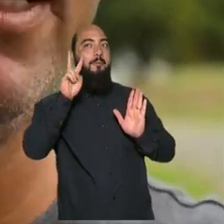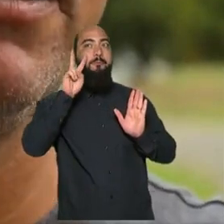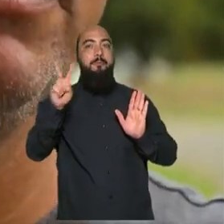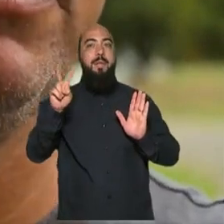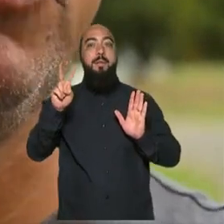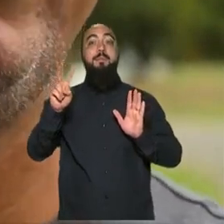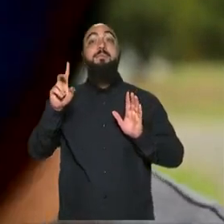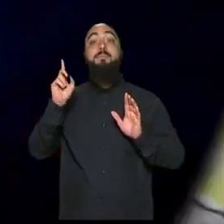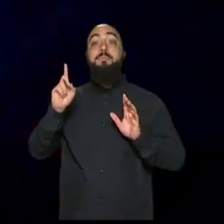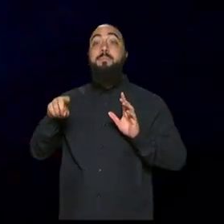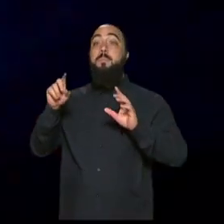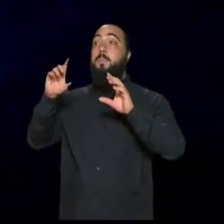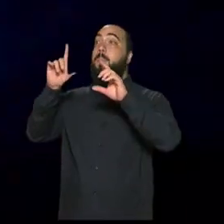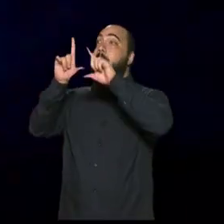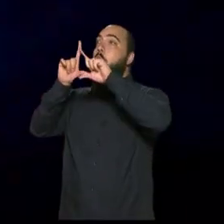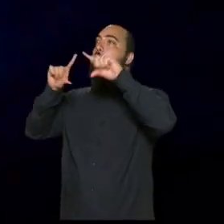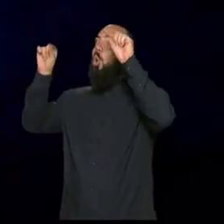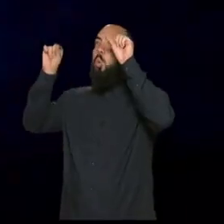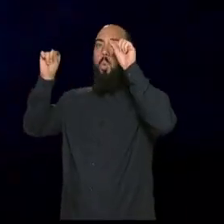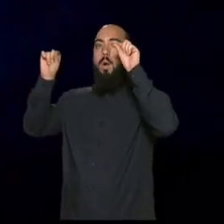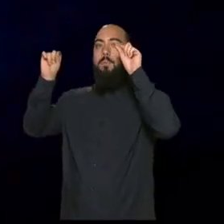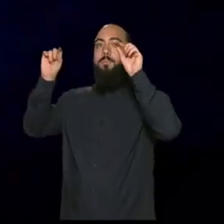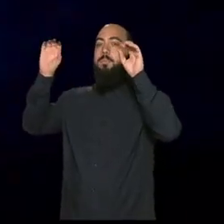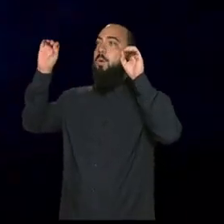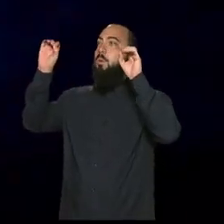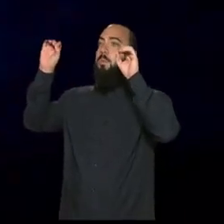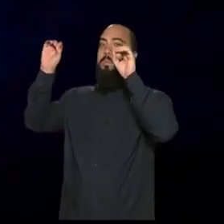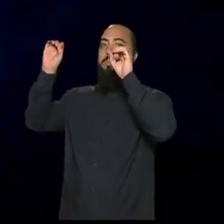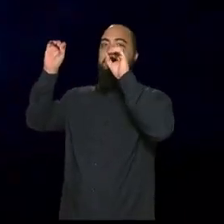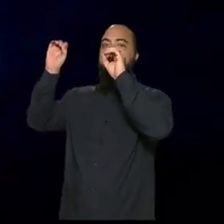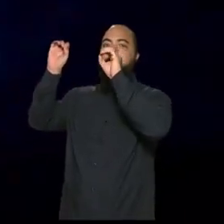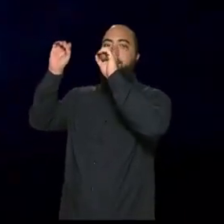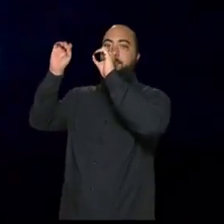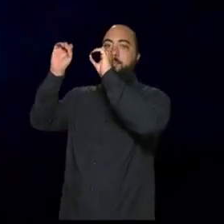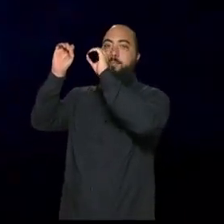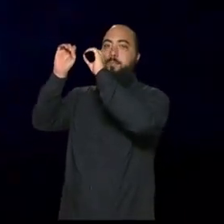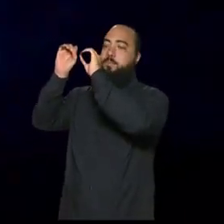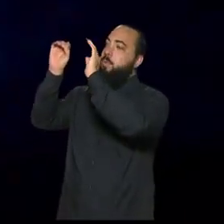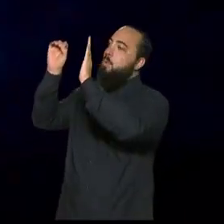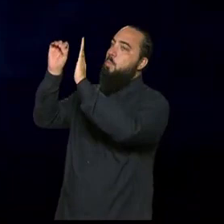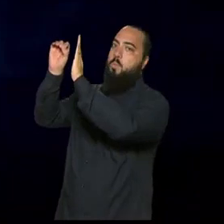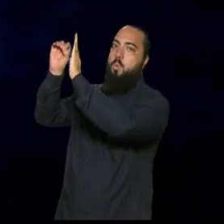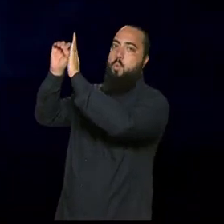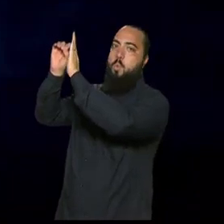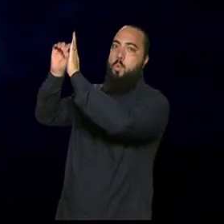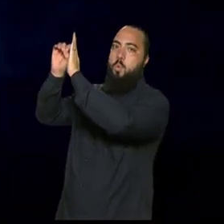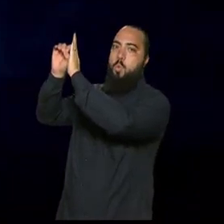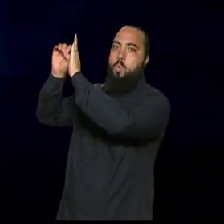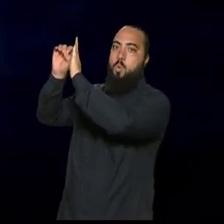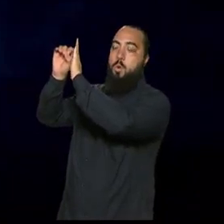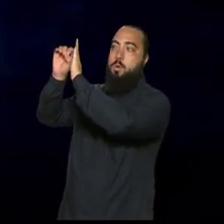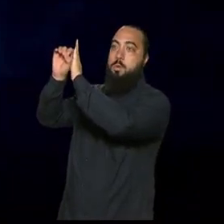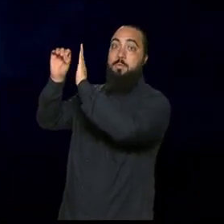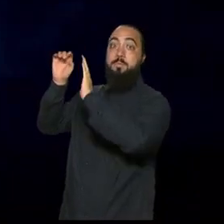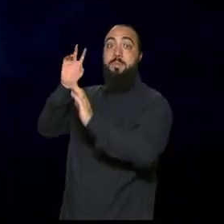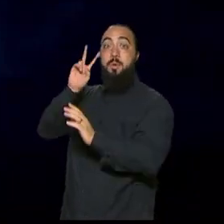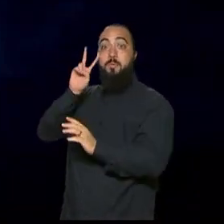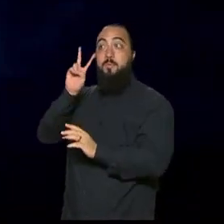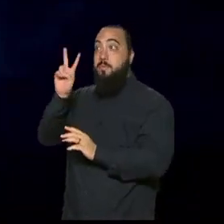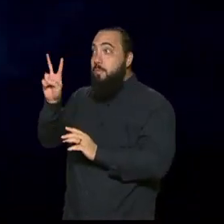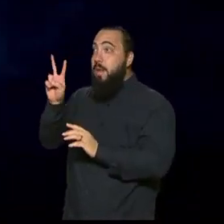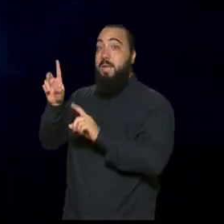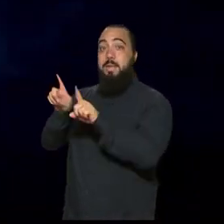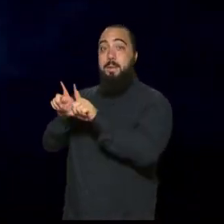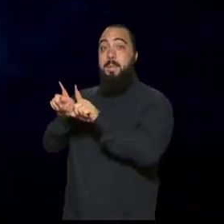eclipse lunar. O eclipse lunar ocorre quando a Terra está entre o Sol e a Lua. A projeção da Terra